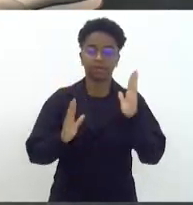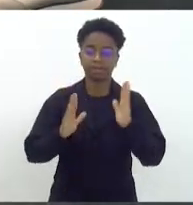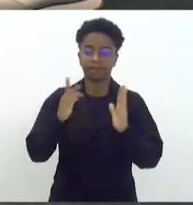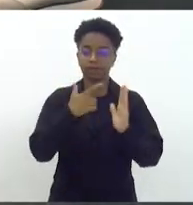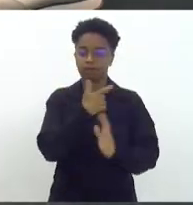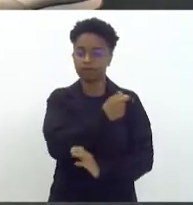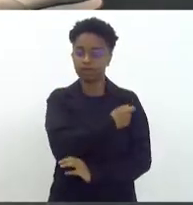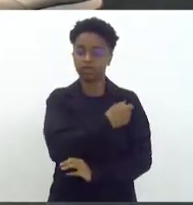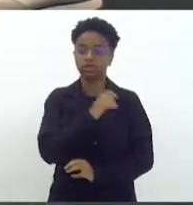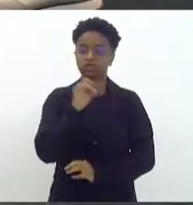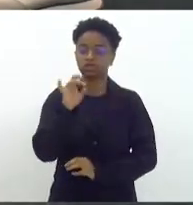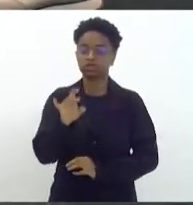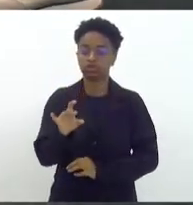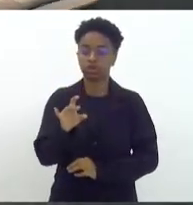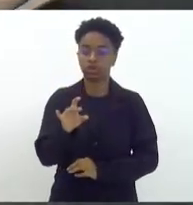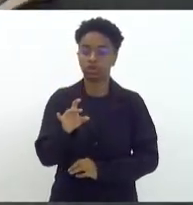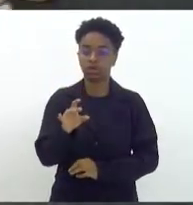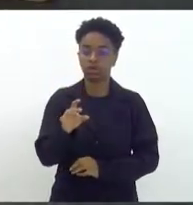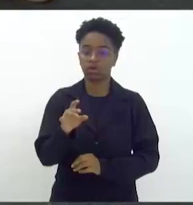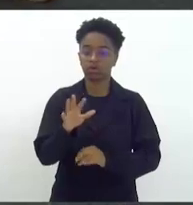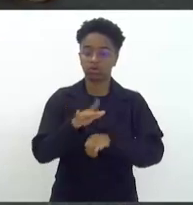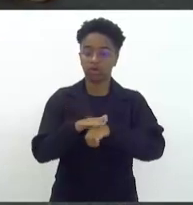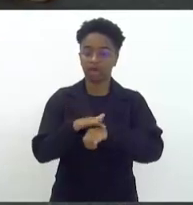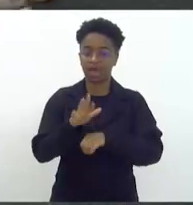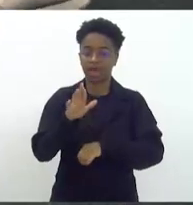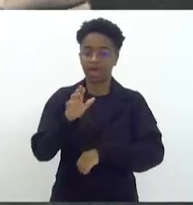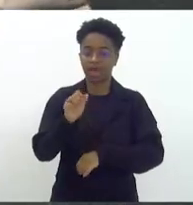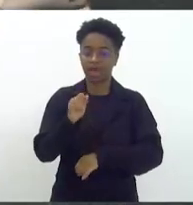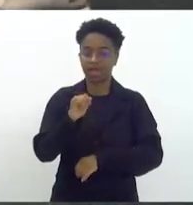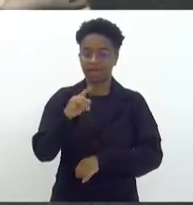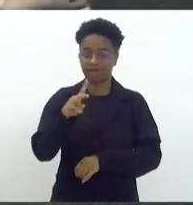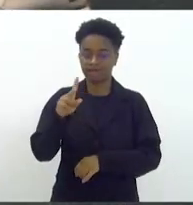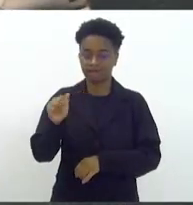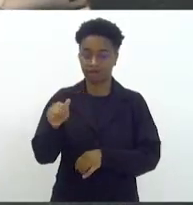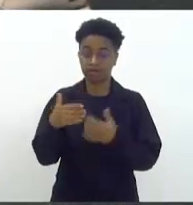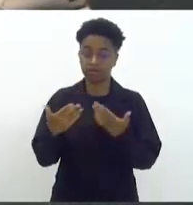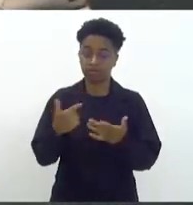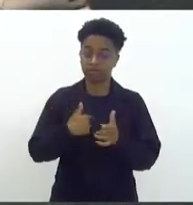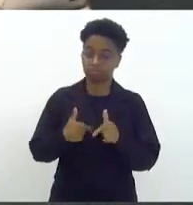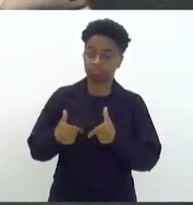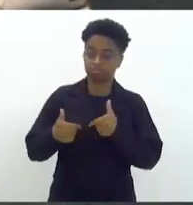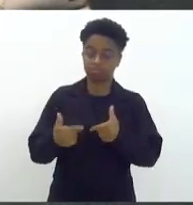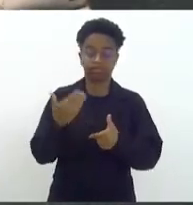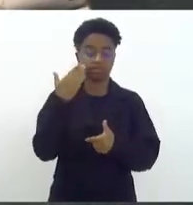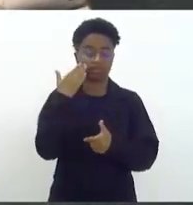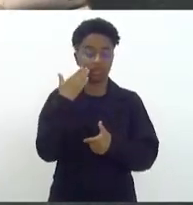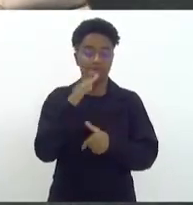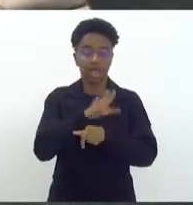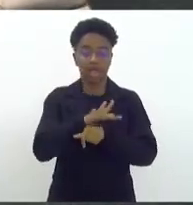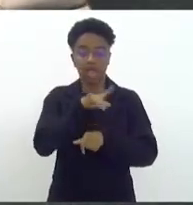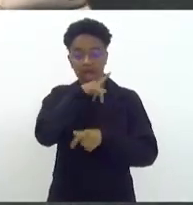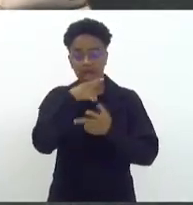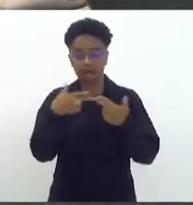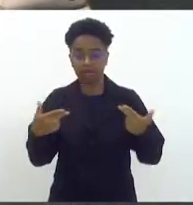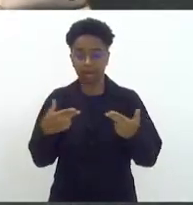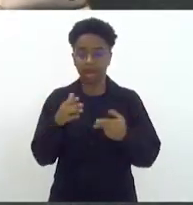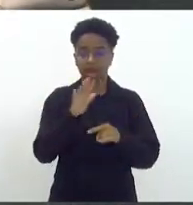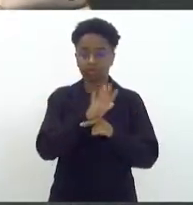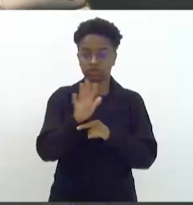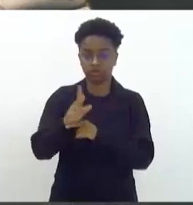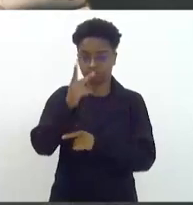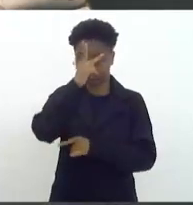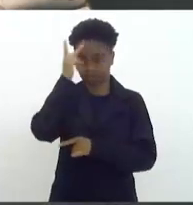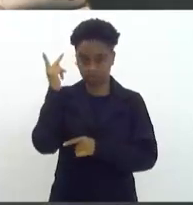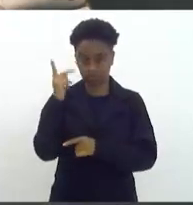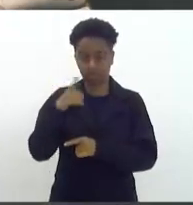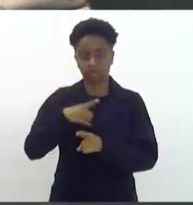apenas para a raiva. E aí eu tive a iniciativa, sabendo que os animais ajudam as pessoas